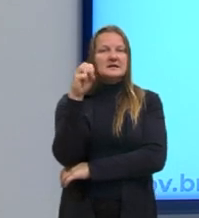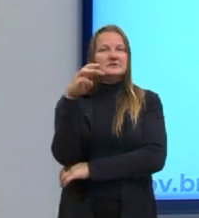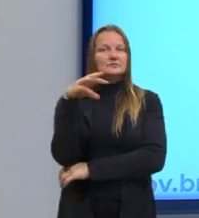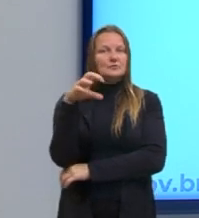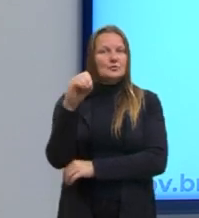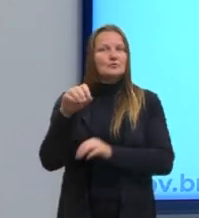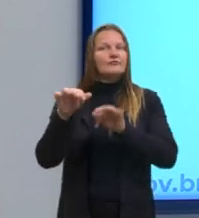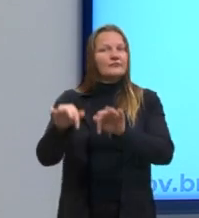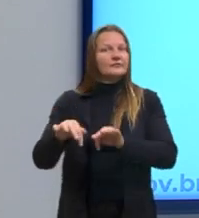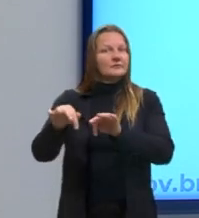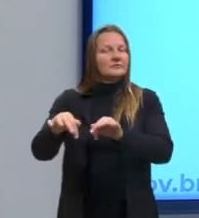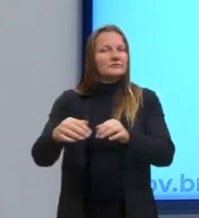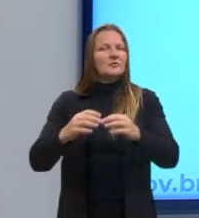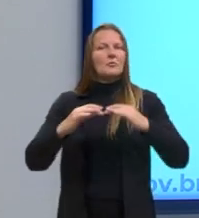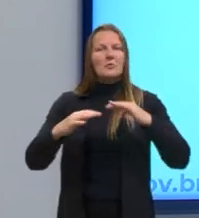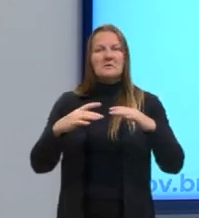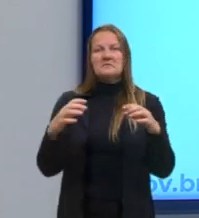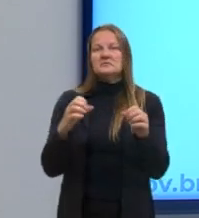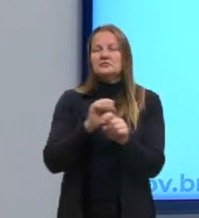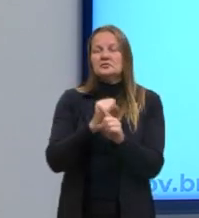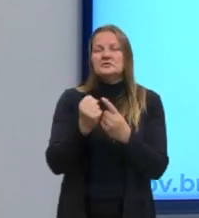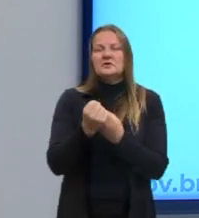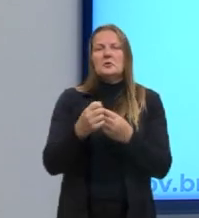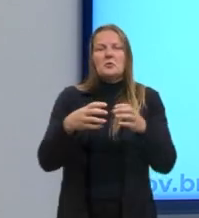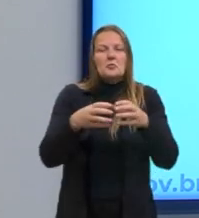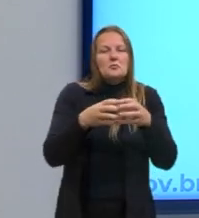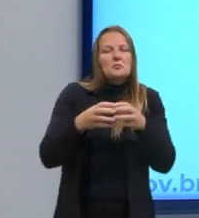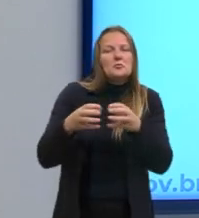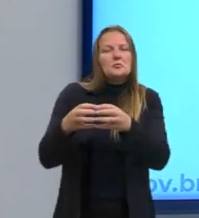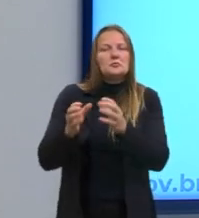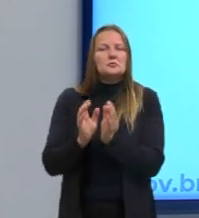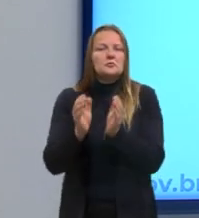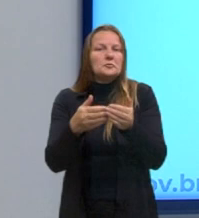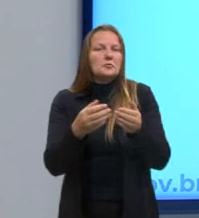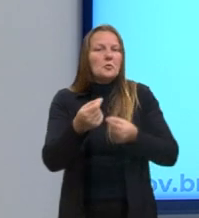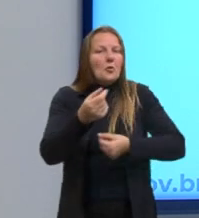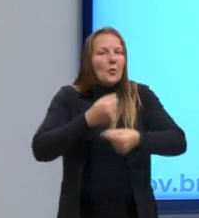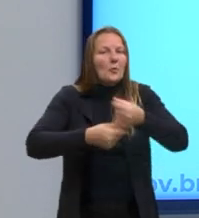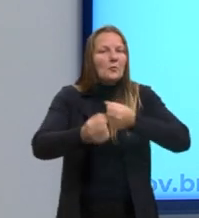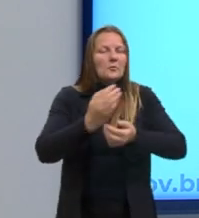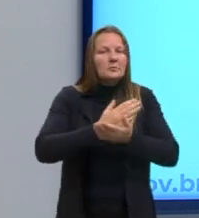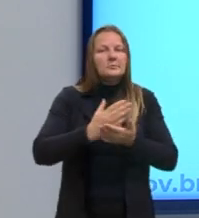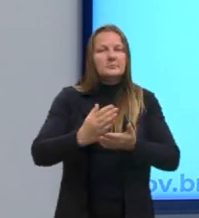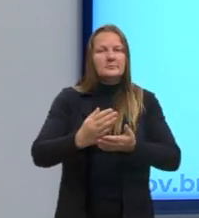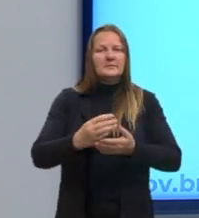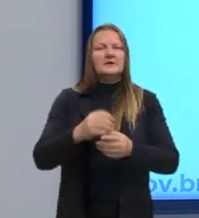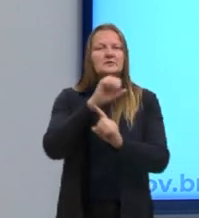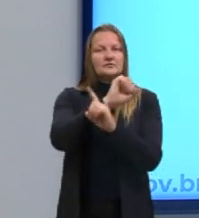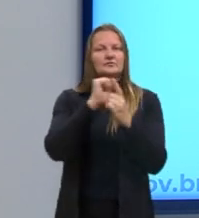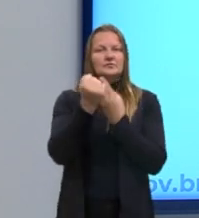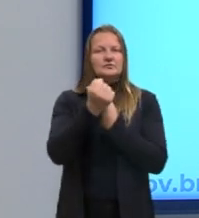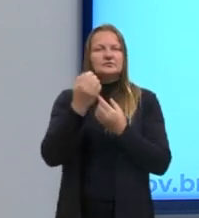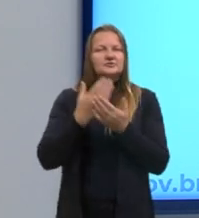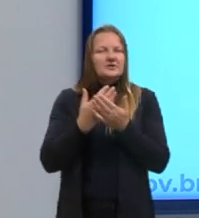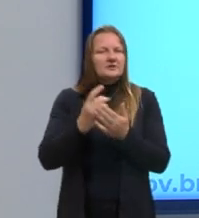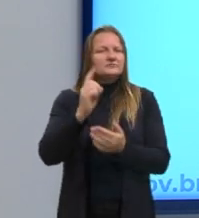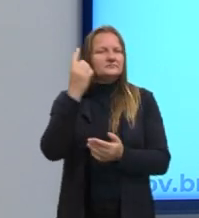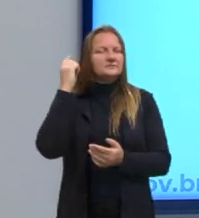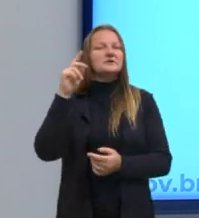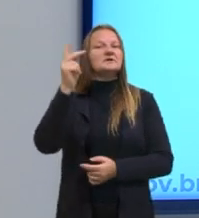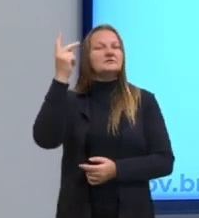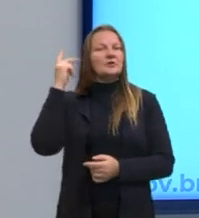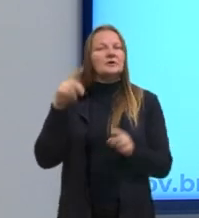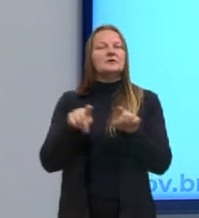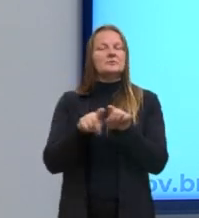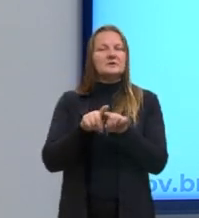muito pequena. Aí começam a surgir os burgos com os comércios. Nós já vimos isso em sociologia, vocês viram isso em história com o